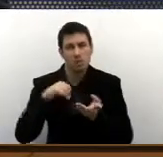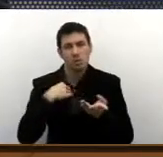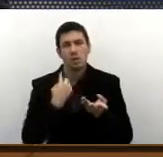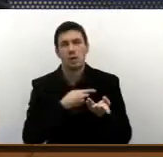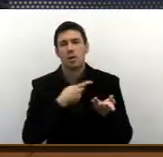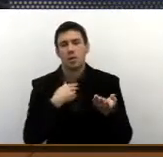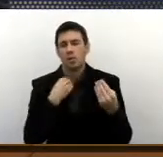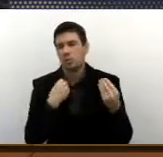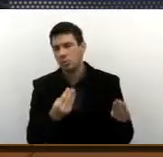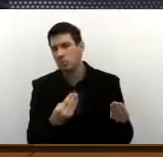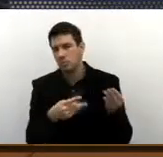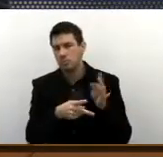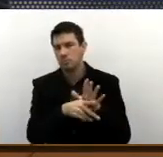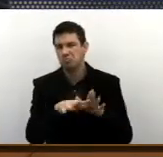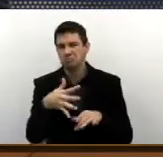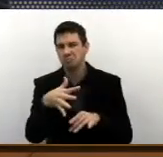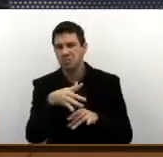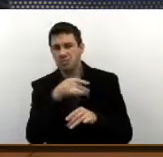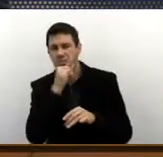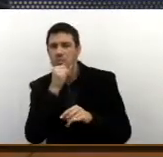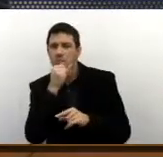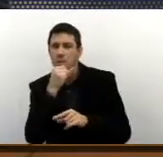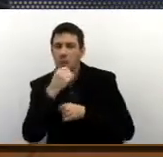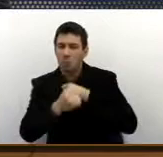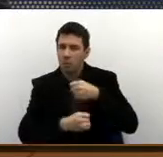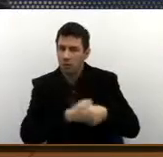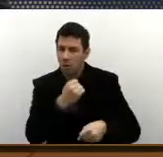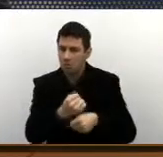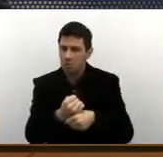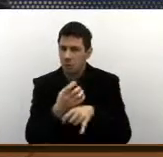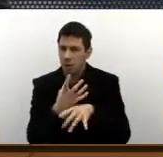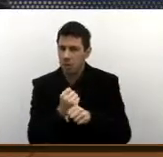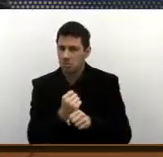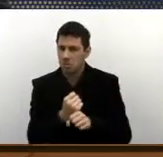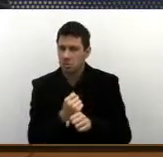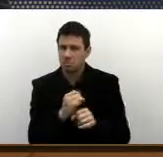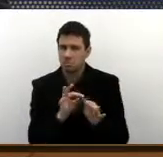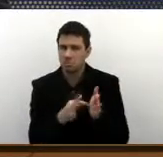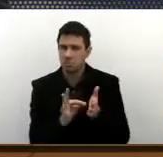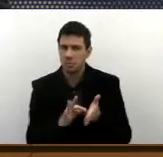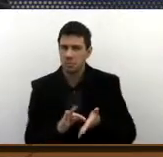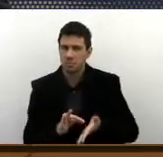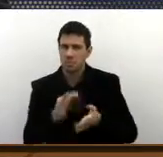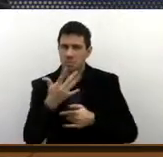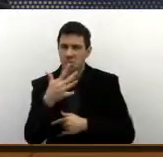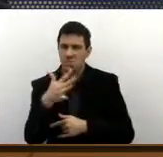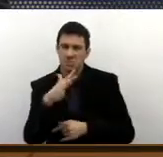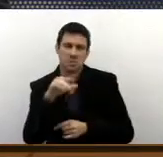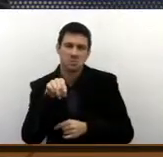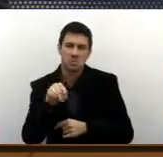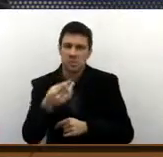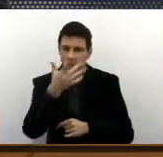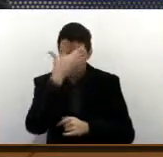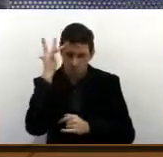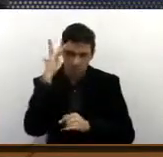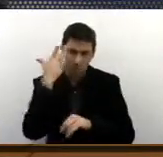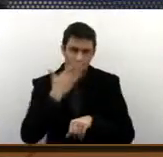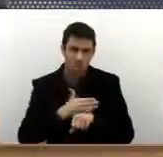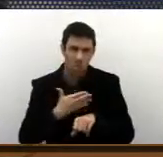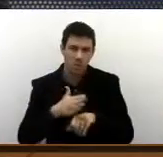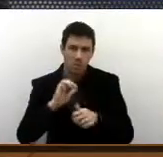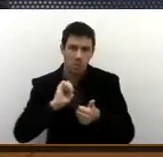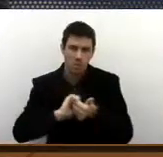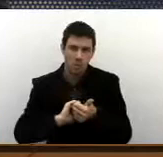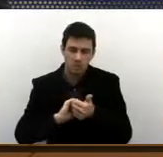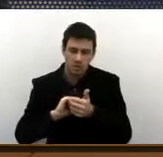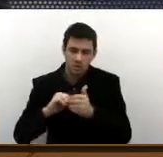colocáramos no ano fazendo uma conta rápida, também daria em torno de mil pessoas qualificadas só na região